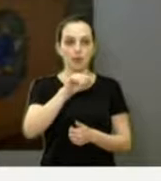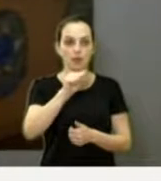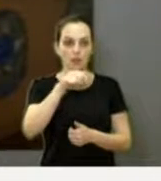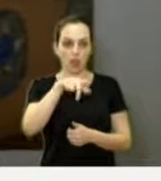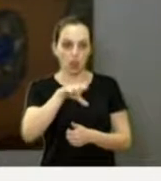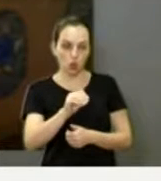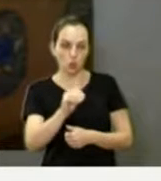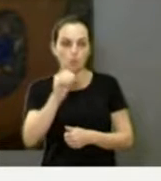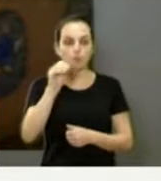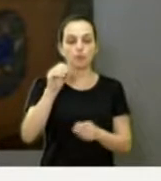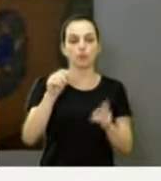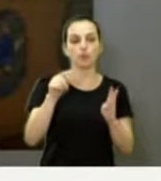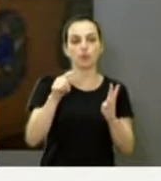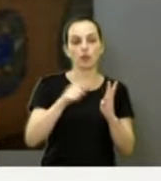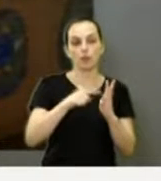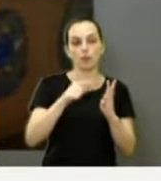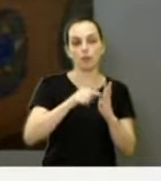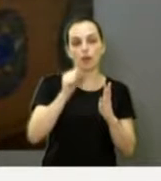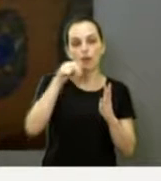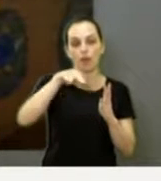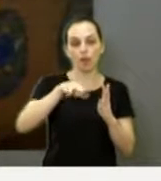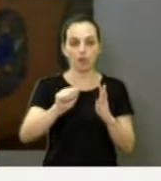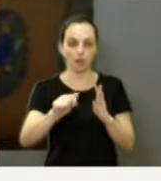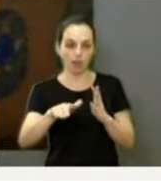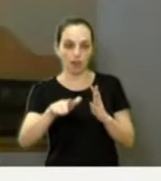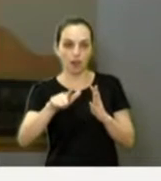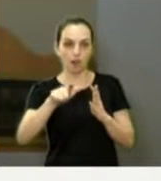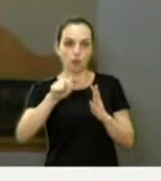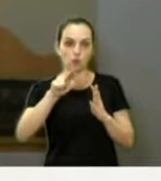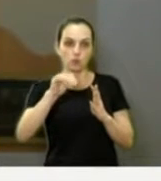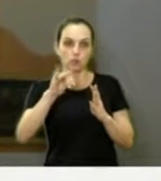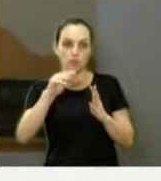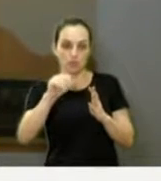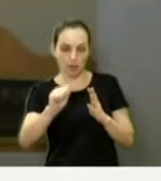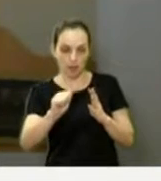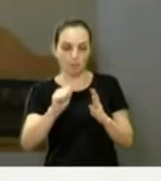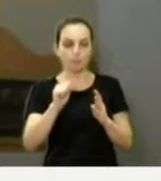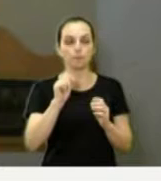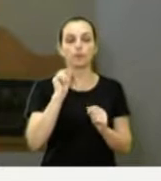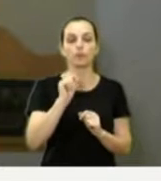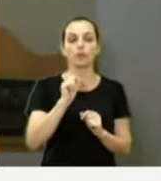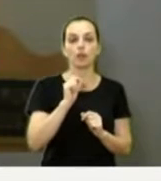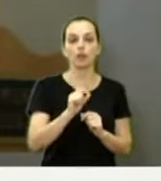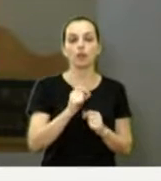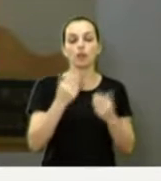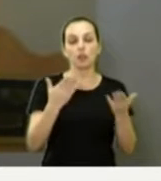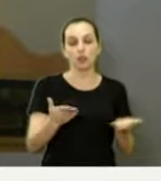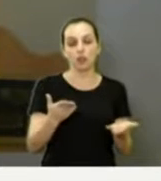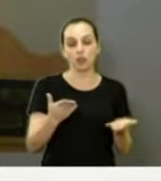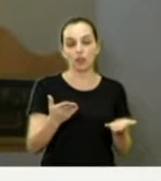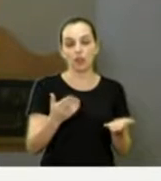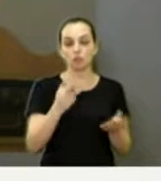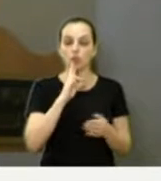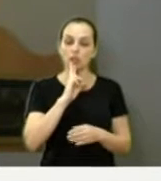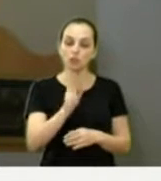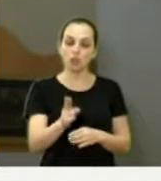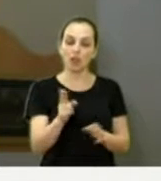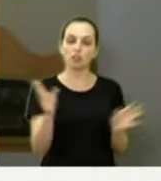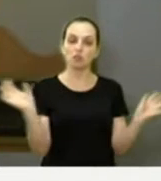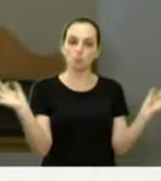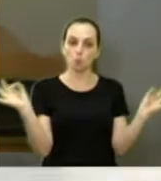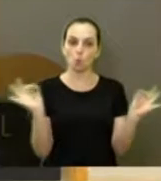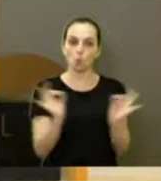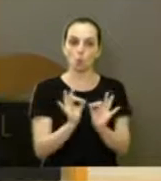Ana Lúcia de Oliveira, gerente de comércio, turismo e prestação de servida a Morada do Sol. O resultado foi excelente.